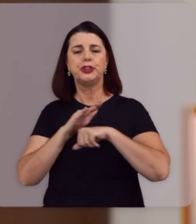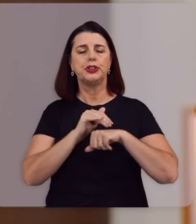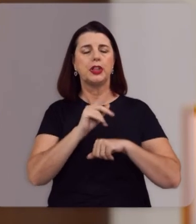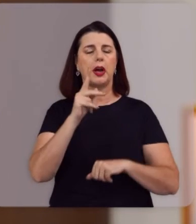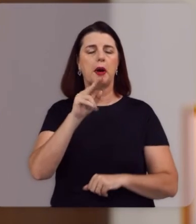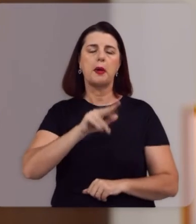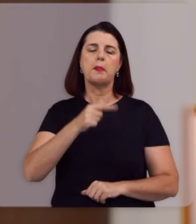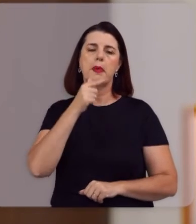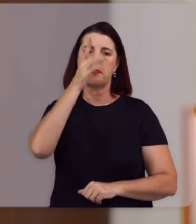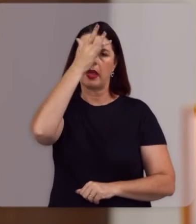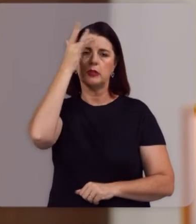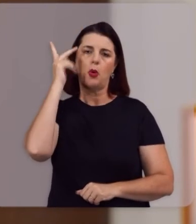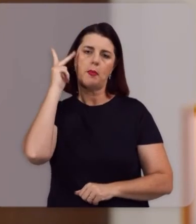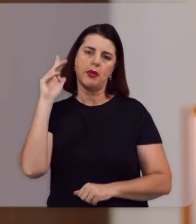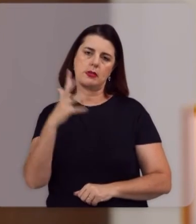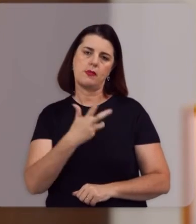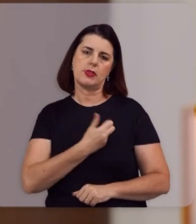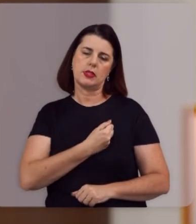A salvação